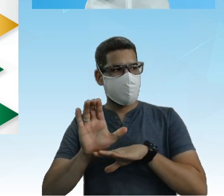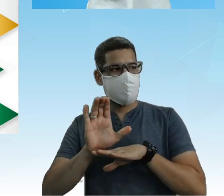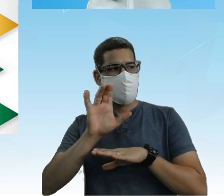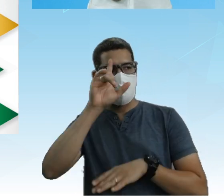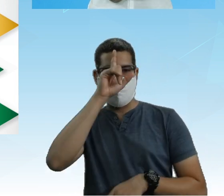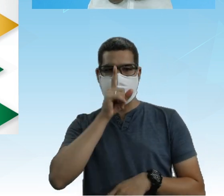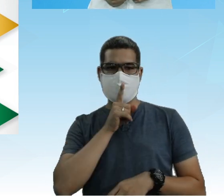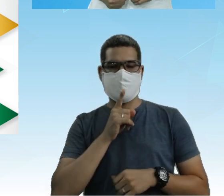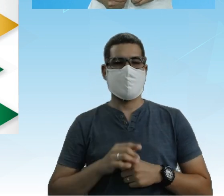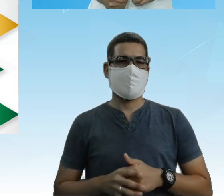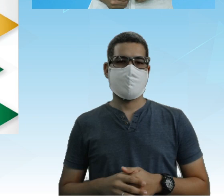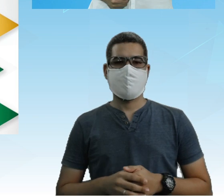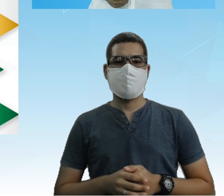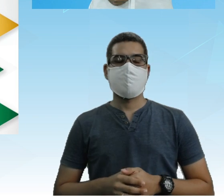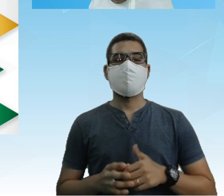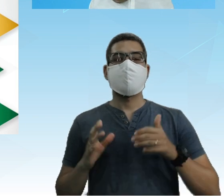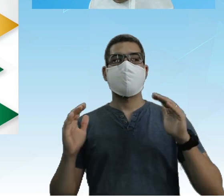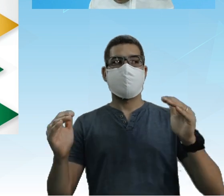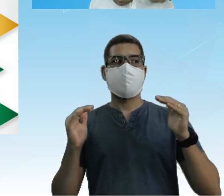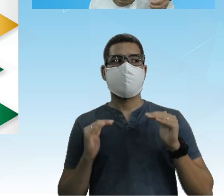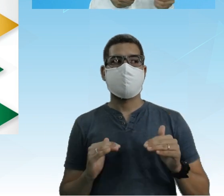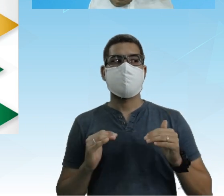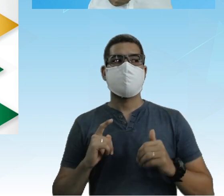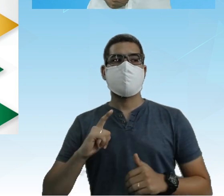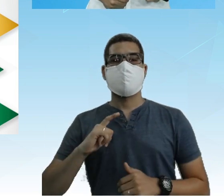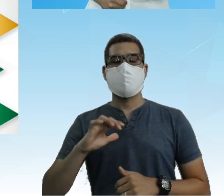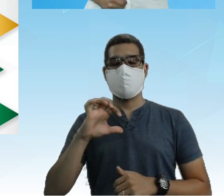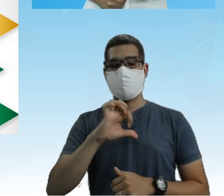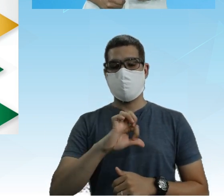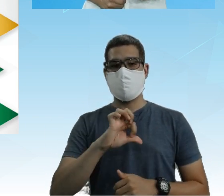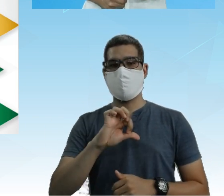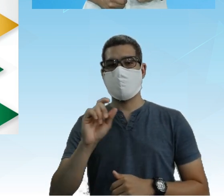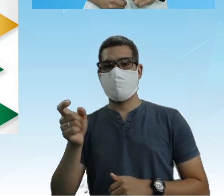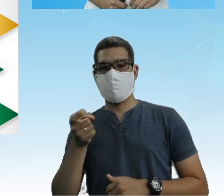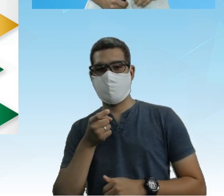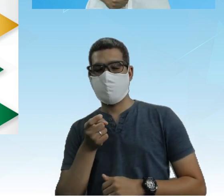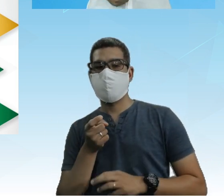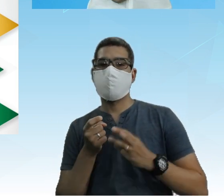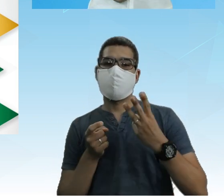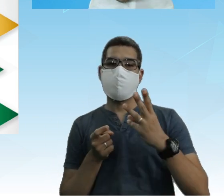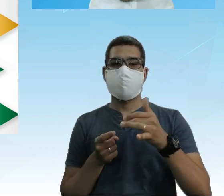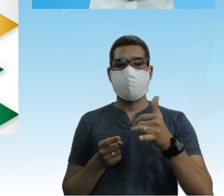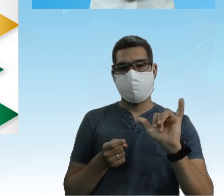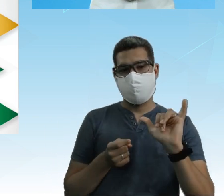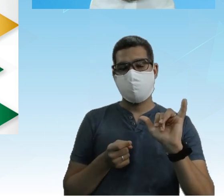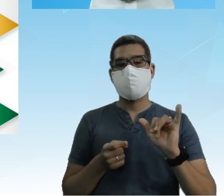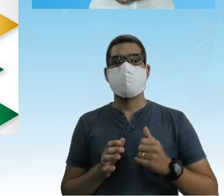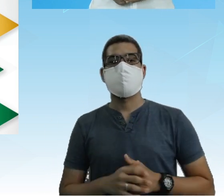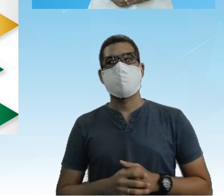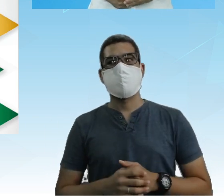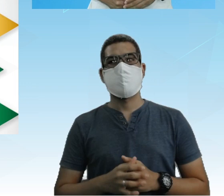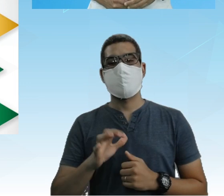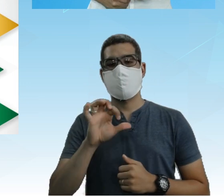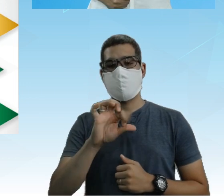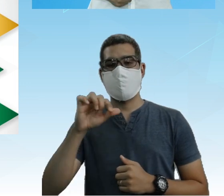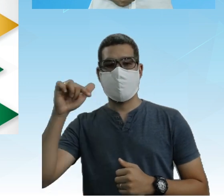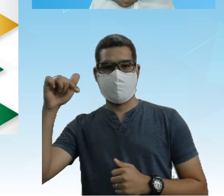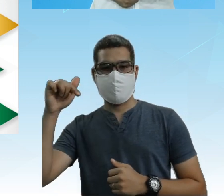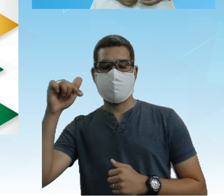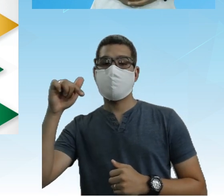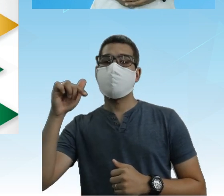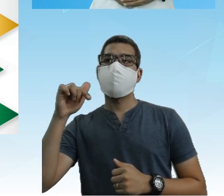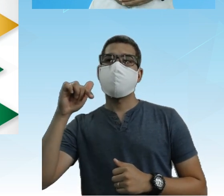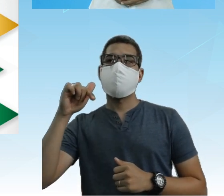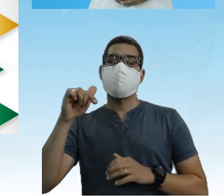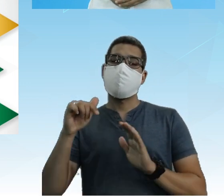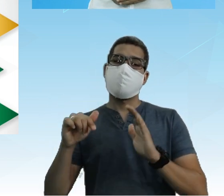na parte ainda de baixo nós temos 9 para x e 3 para y E aí na parte superior tem 9 e 7 Na parte